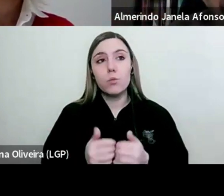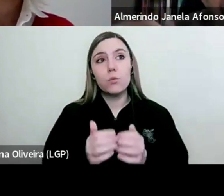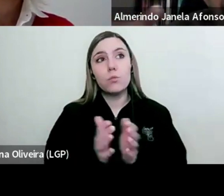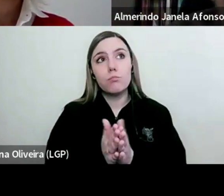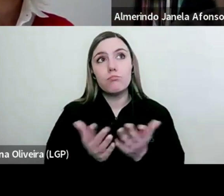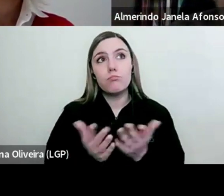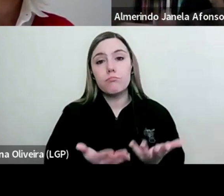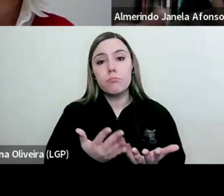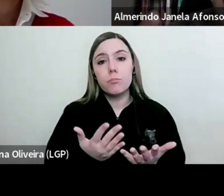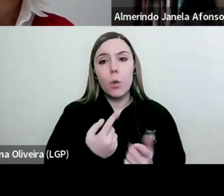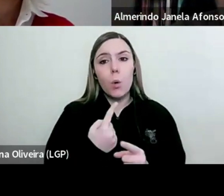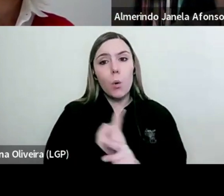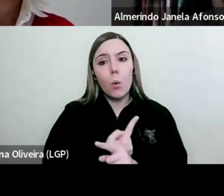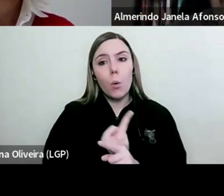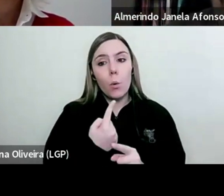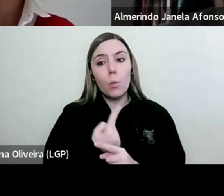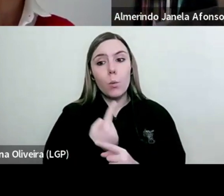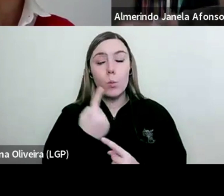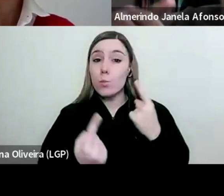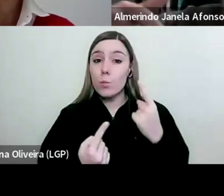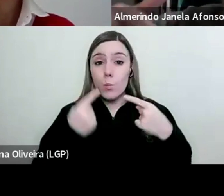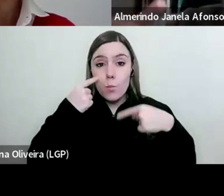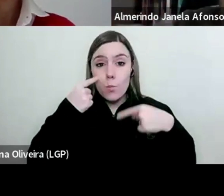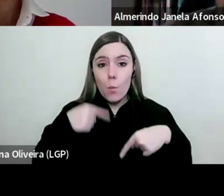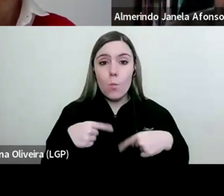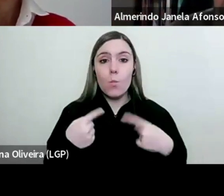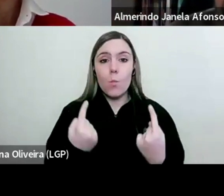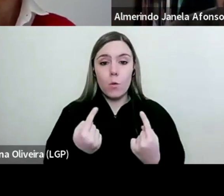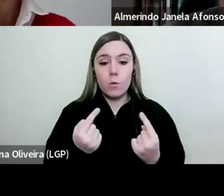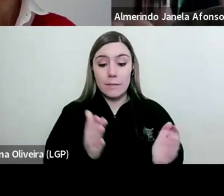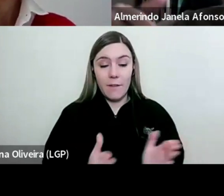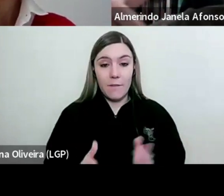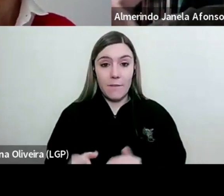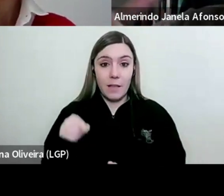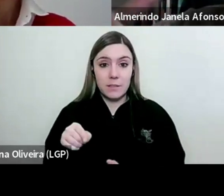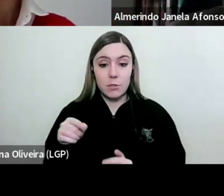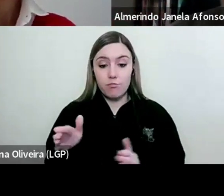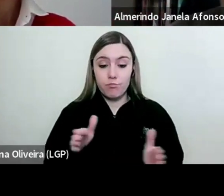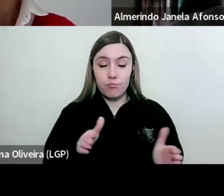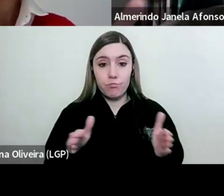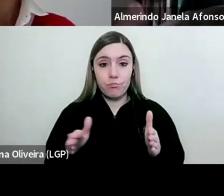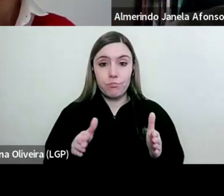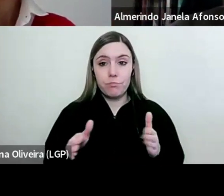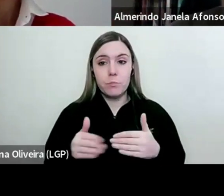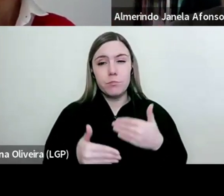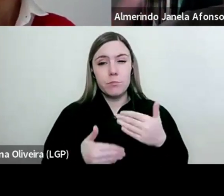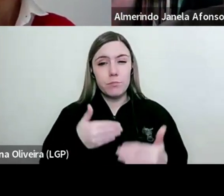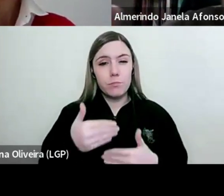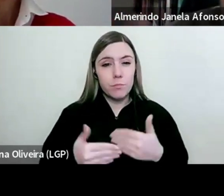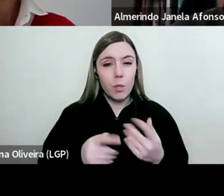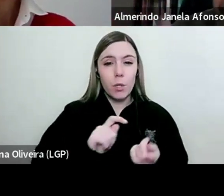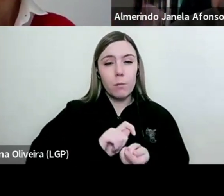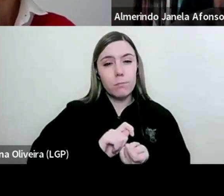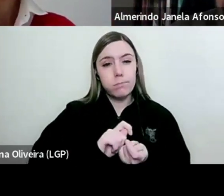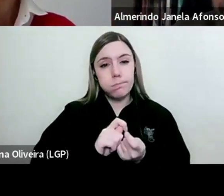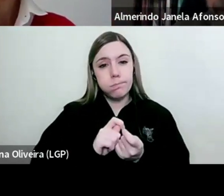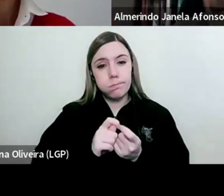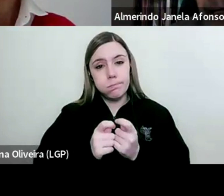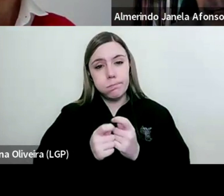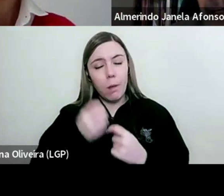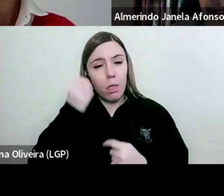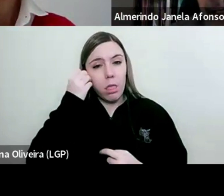pequenos indicadores de que neste período se estava a passar lentamente, a transitar lentamente